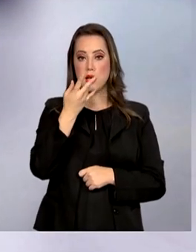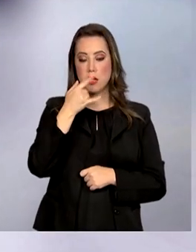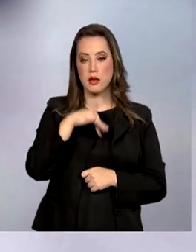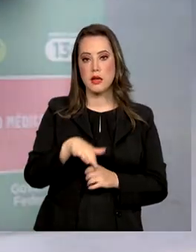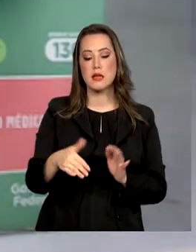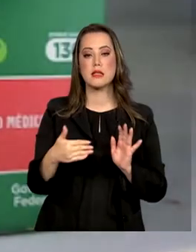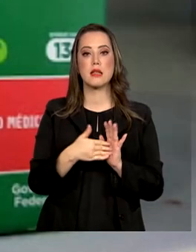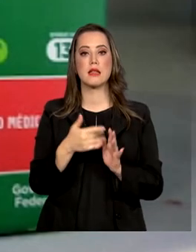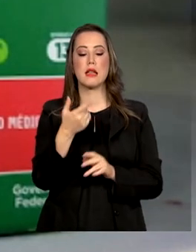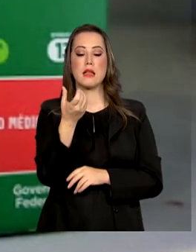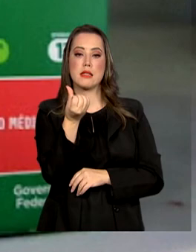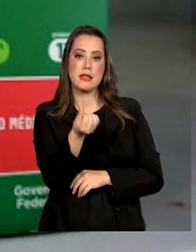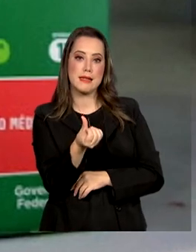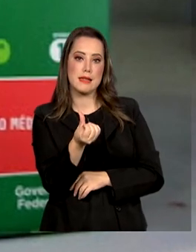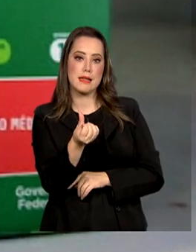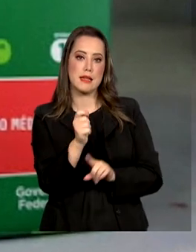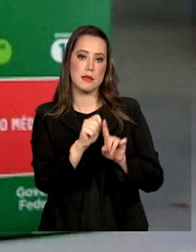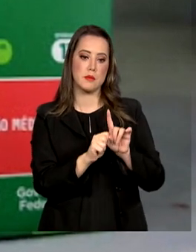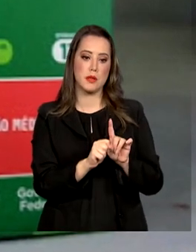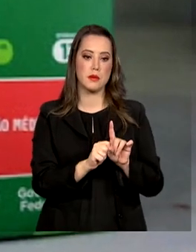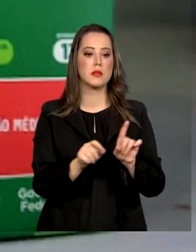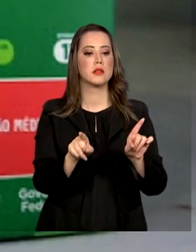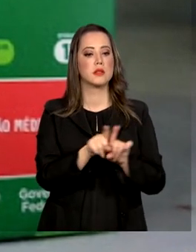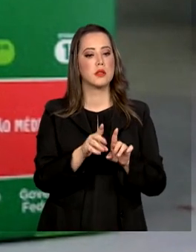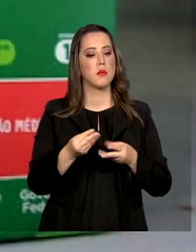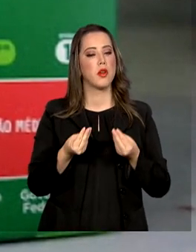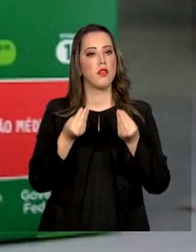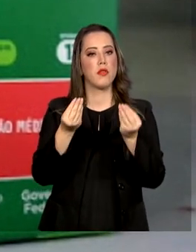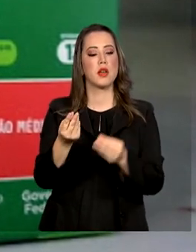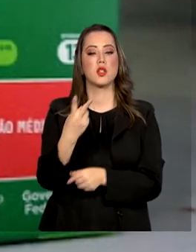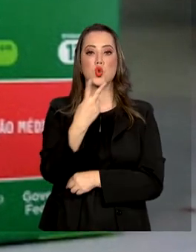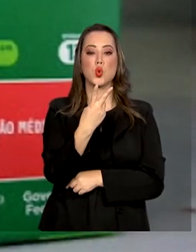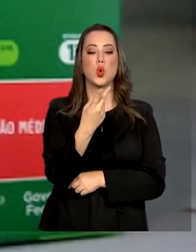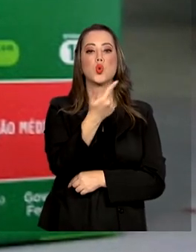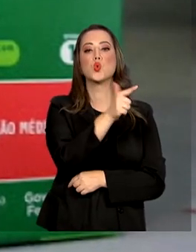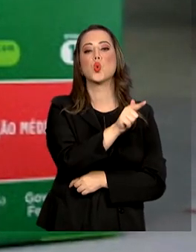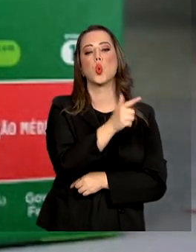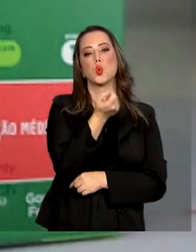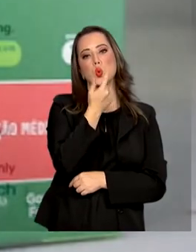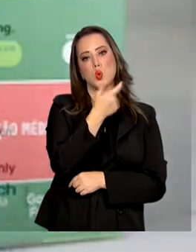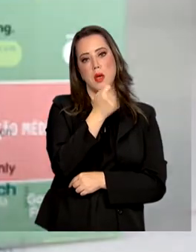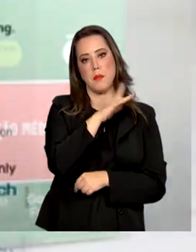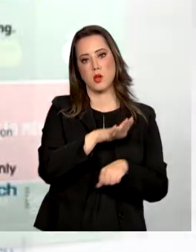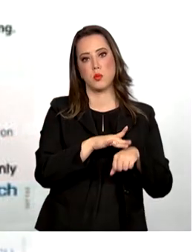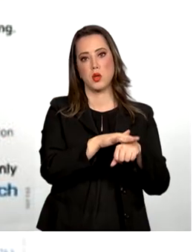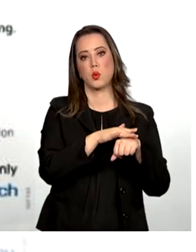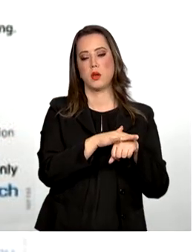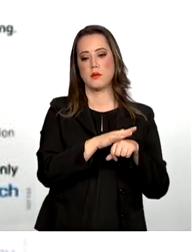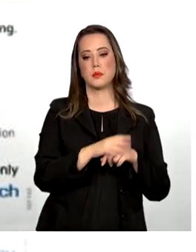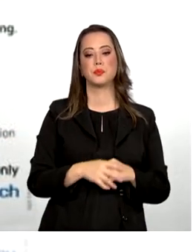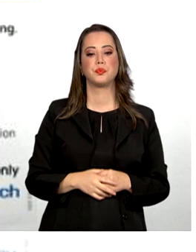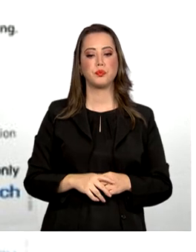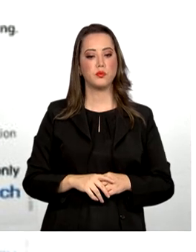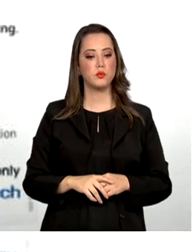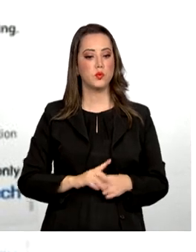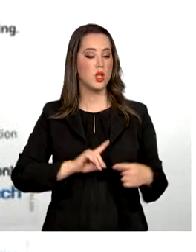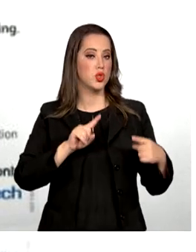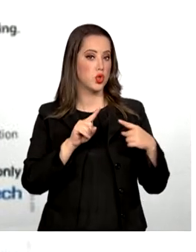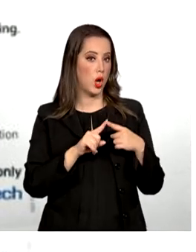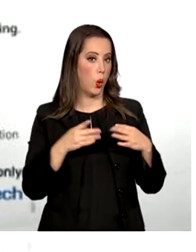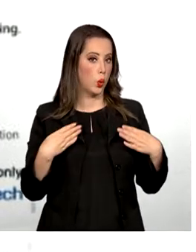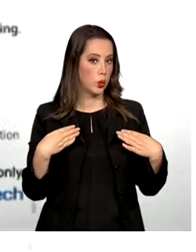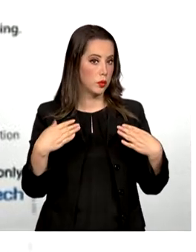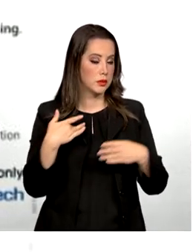seis meses. Além dele, o governo oferece outros dois remédios para a doença. Segundo o Ministério da